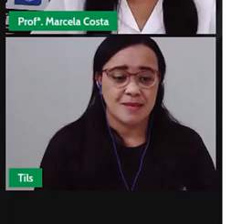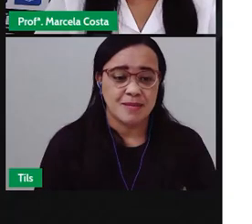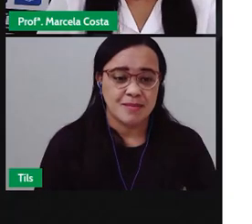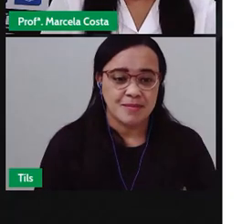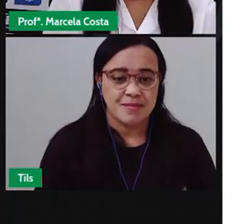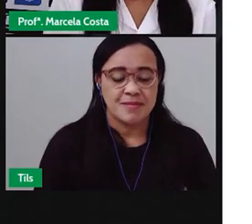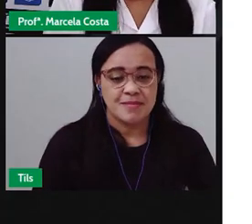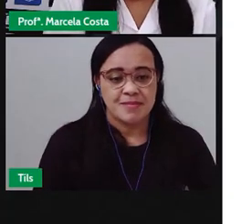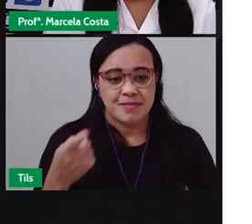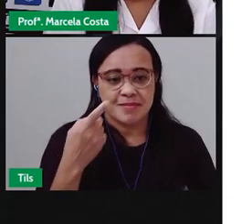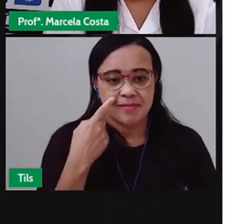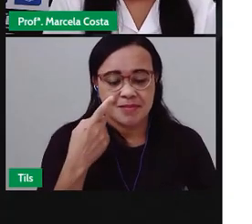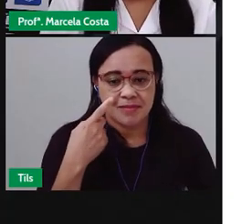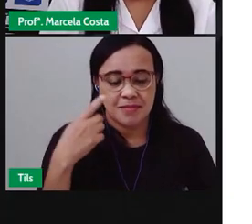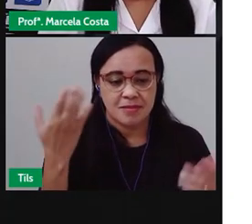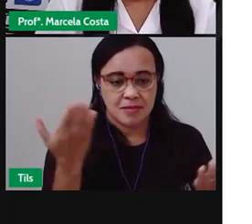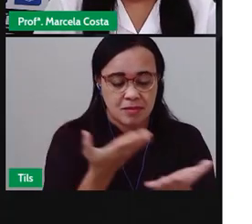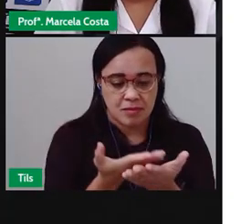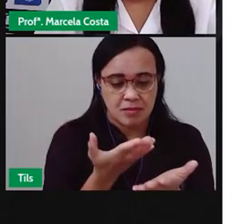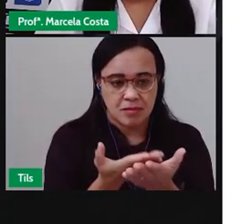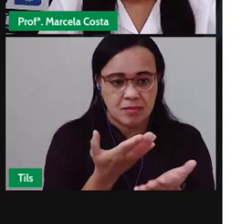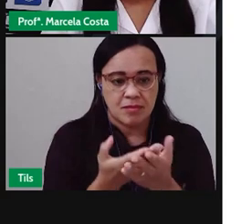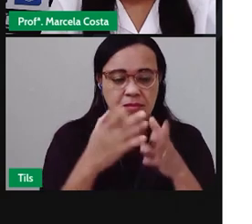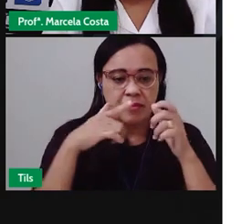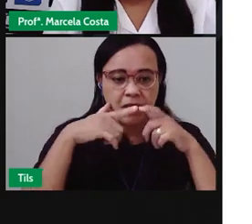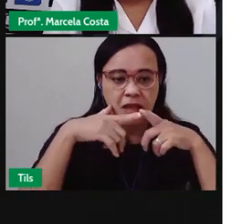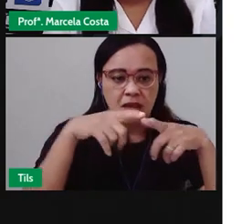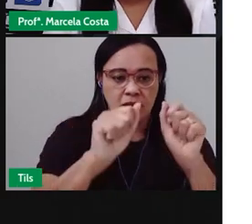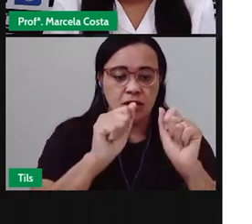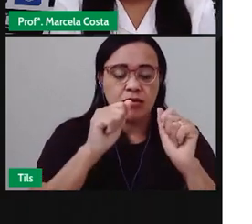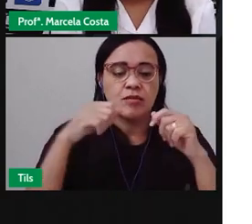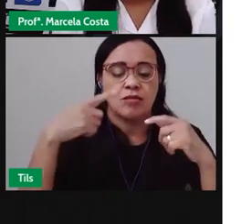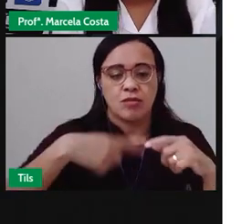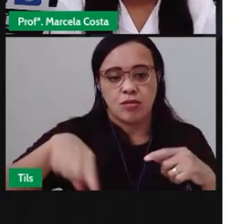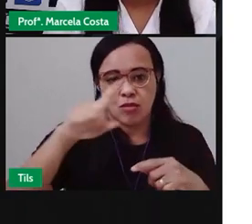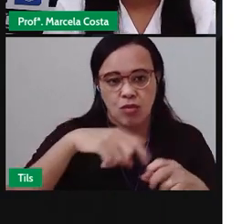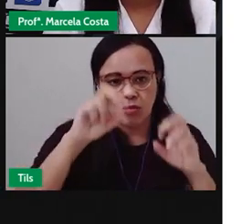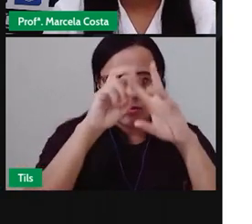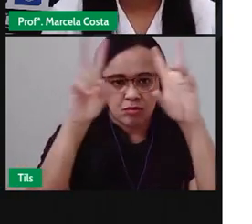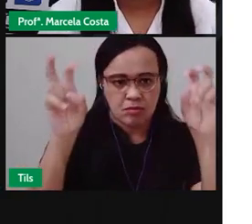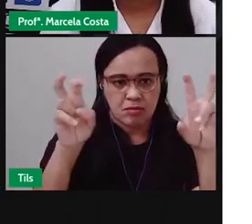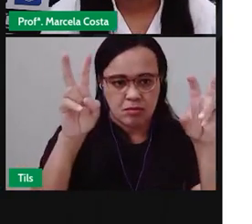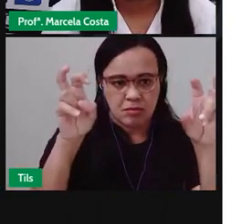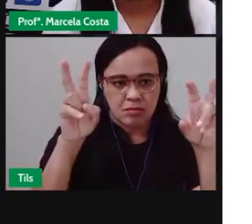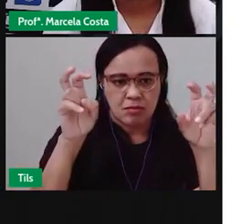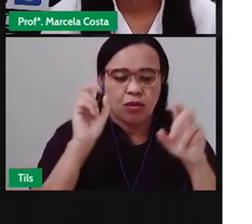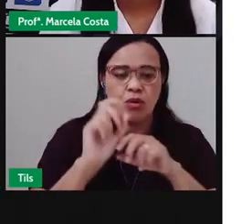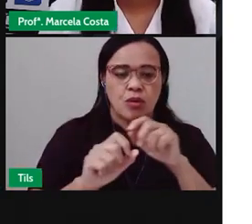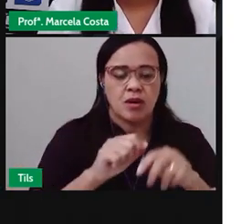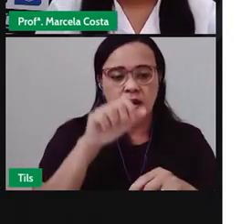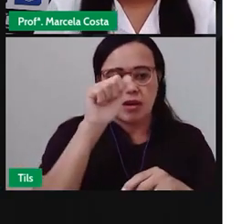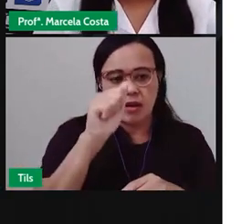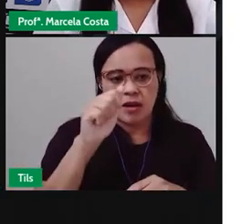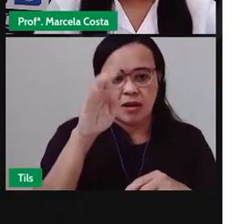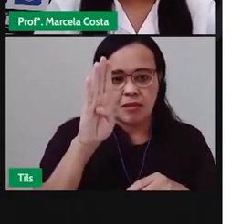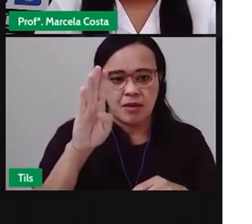Na aula de linguagem de hoje, nós vamos trabalhar o tema ABC do sertão.